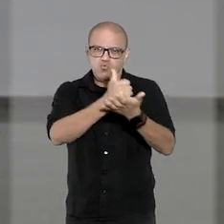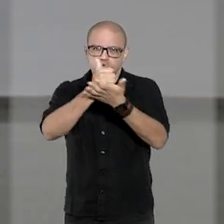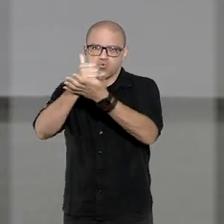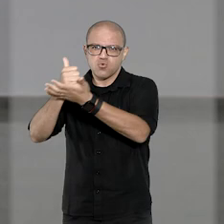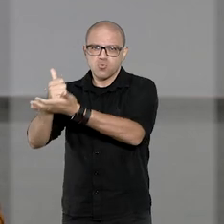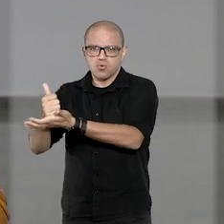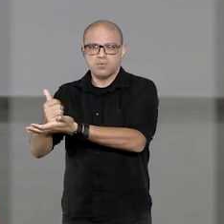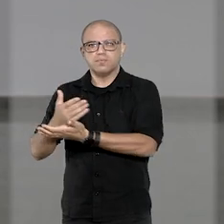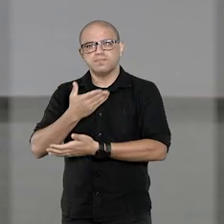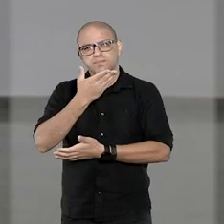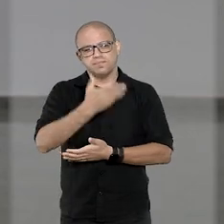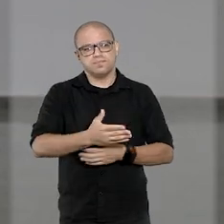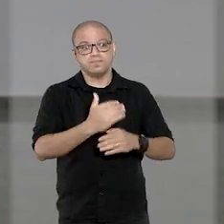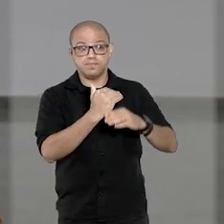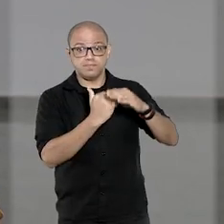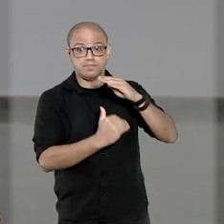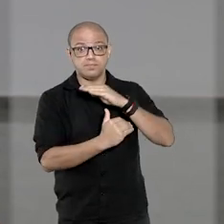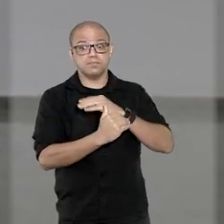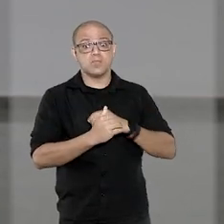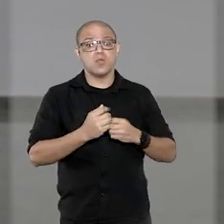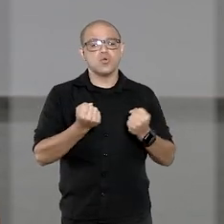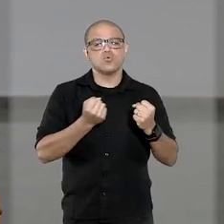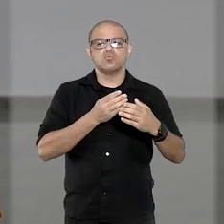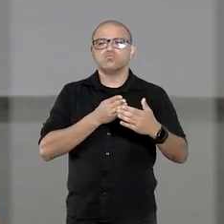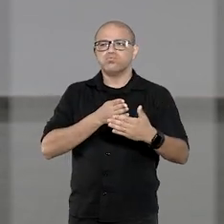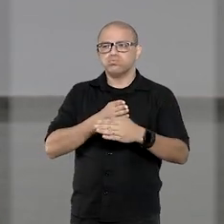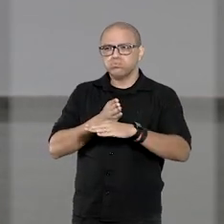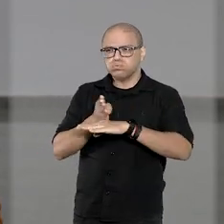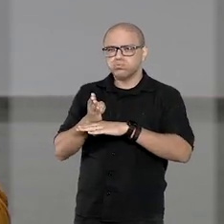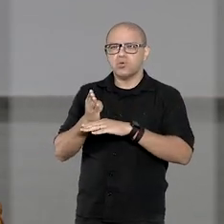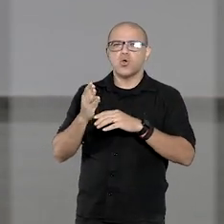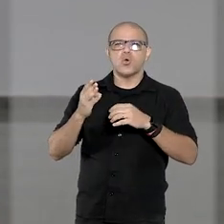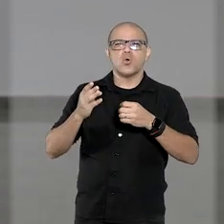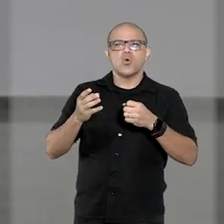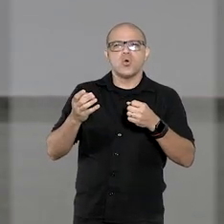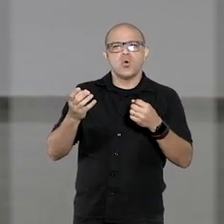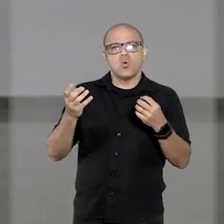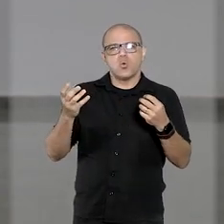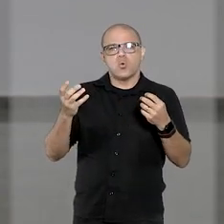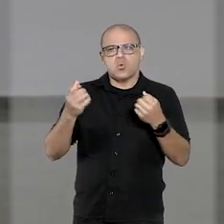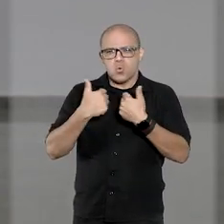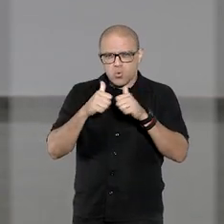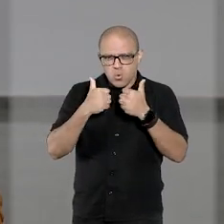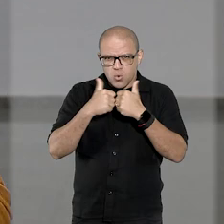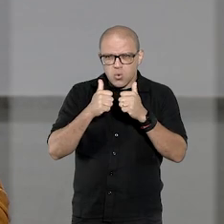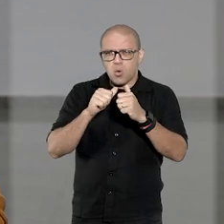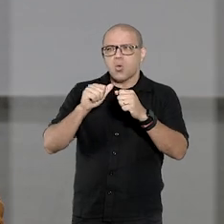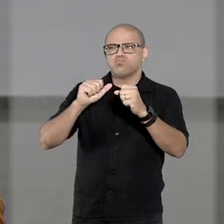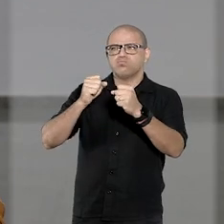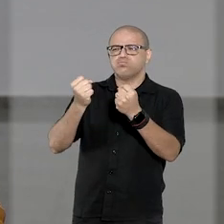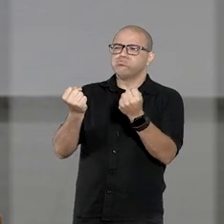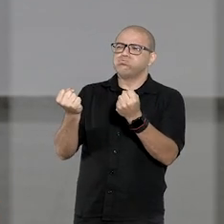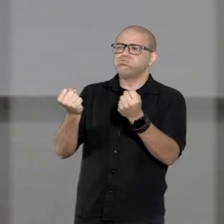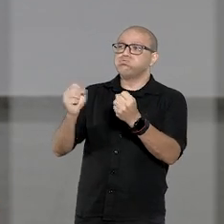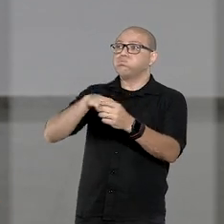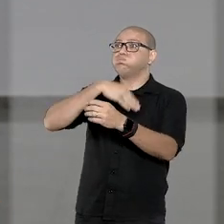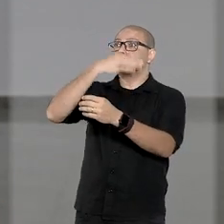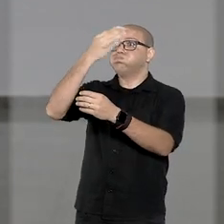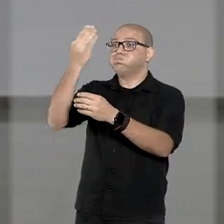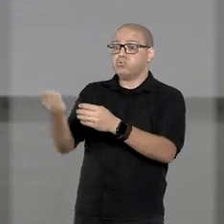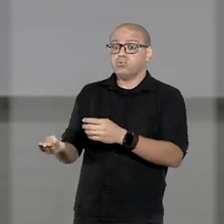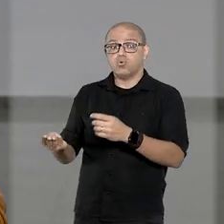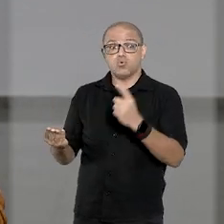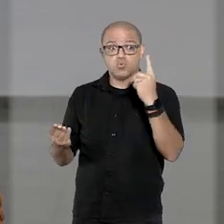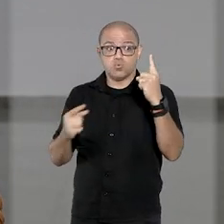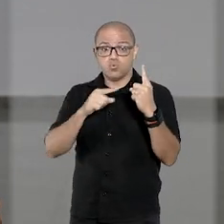preposta subcontratada. No trajeto, o micro-ônibus capotou, causando a morte de um dos jornalistas. Em